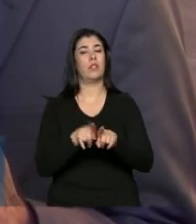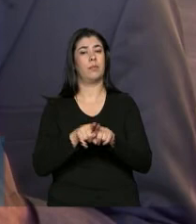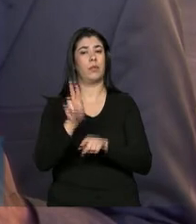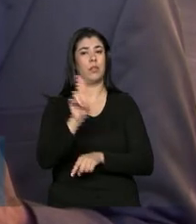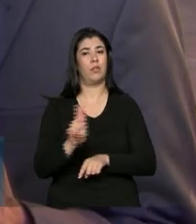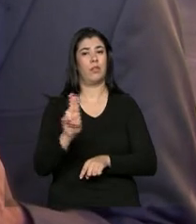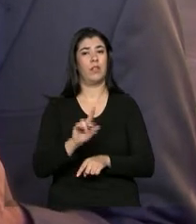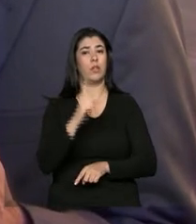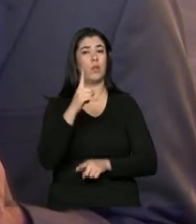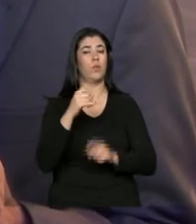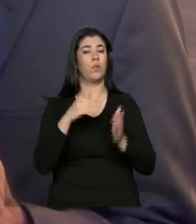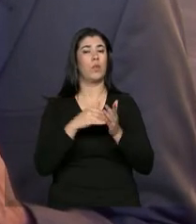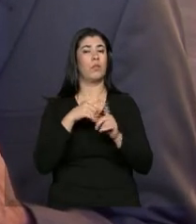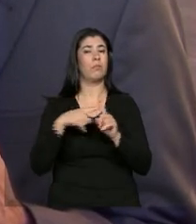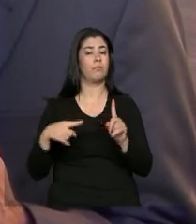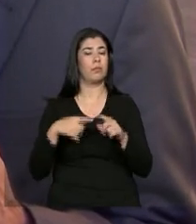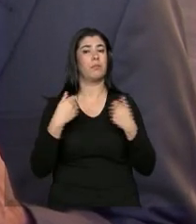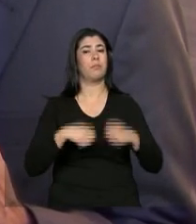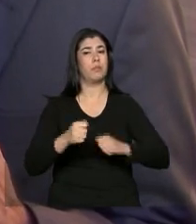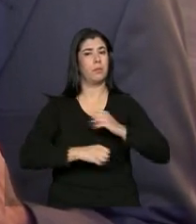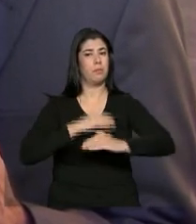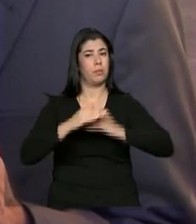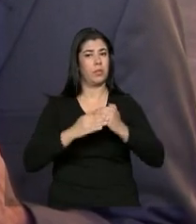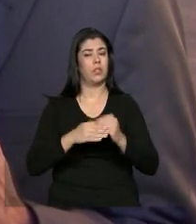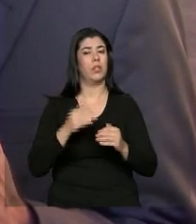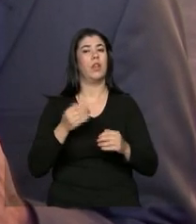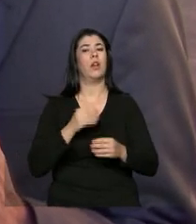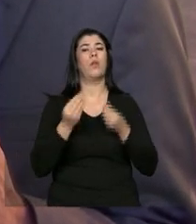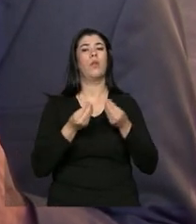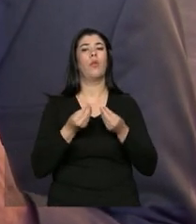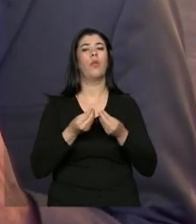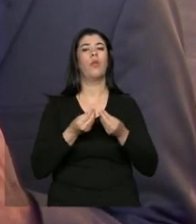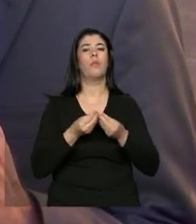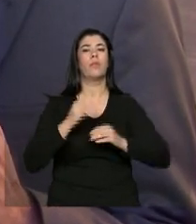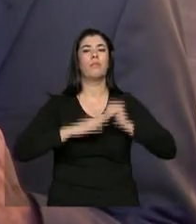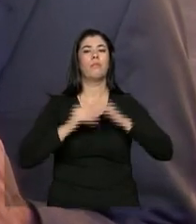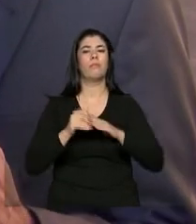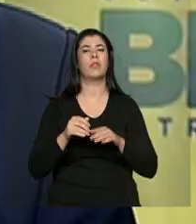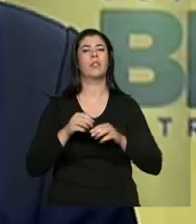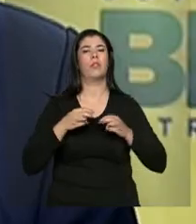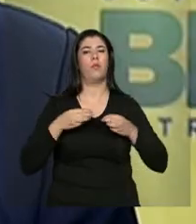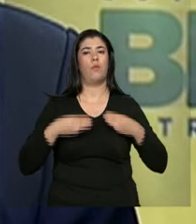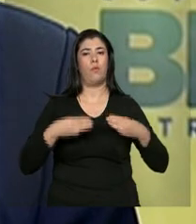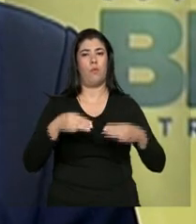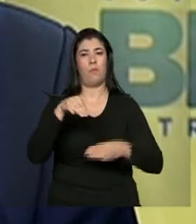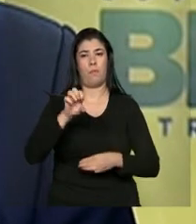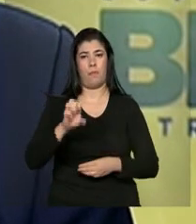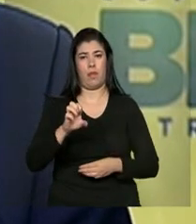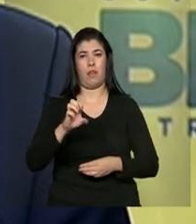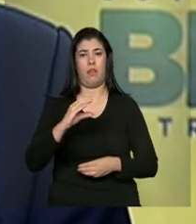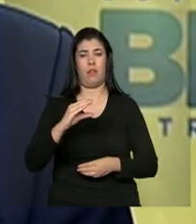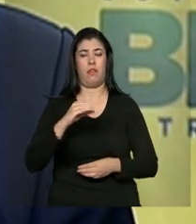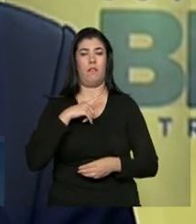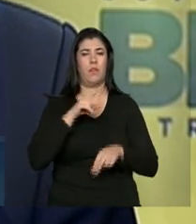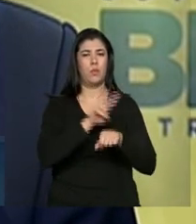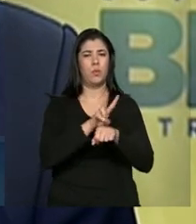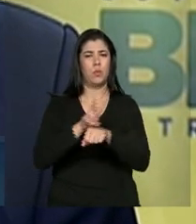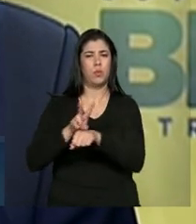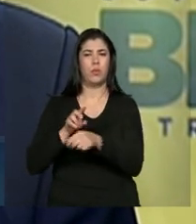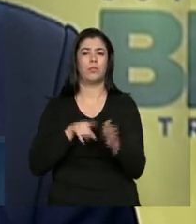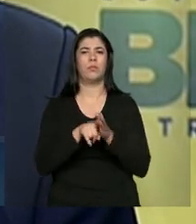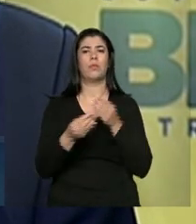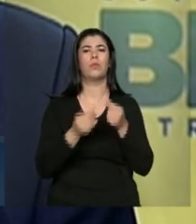máximo um ano e meio. Todo o processo vai ser supervisionado pelo Ministério da Educação. Nós passamos a uma vantagem